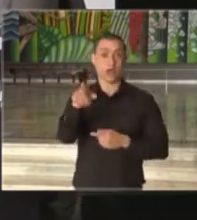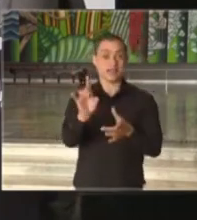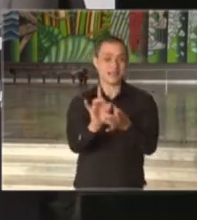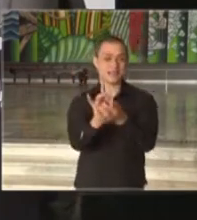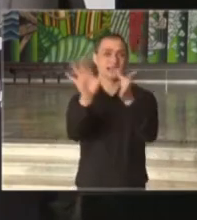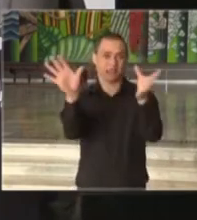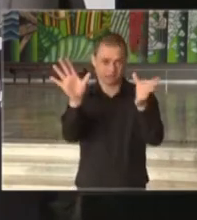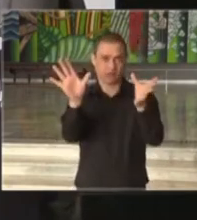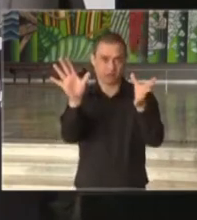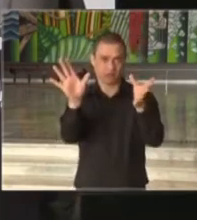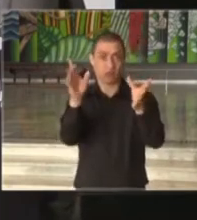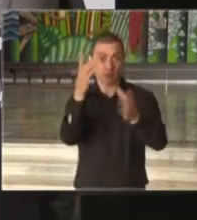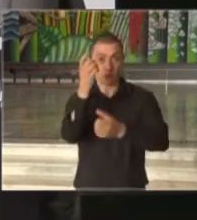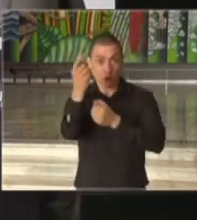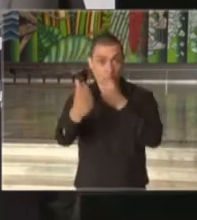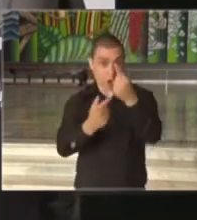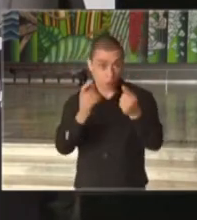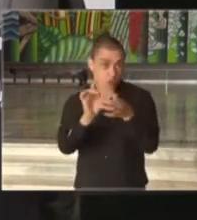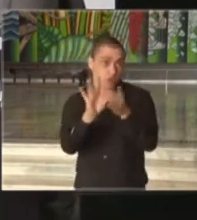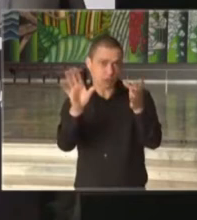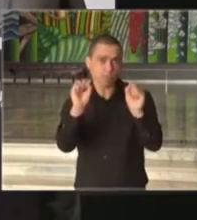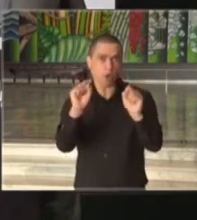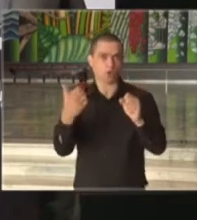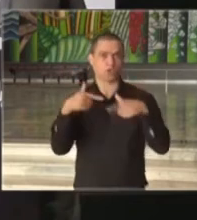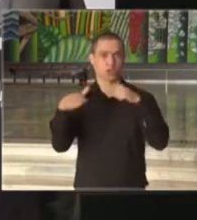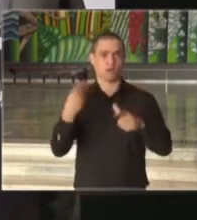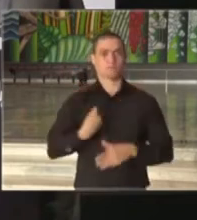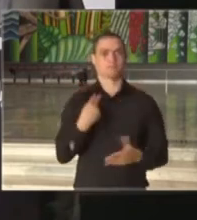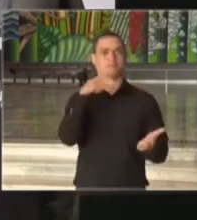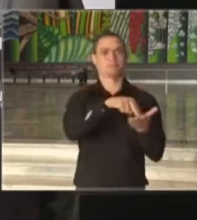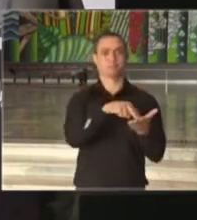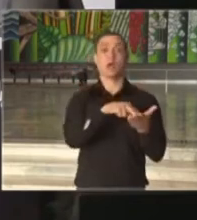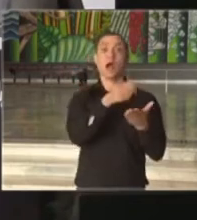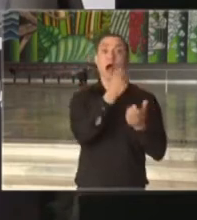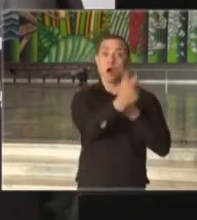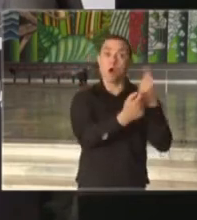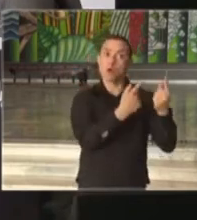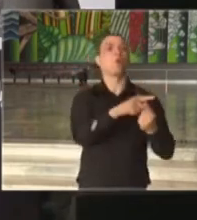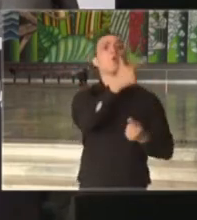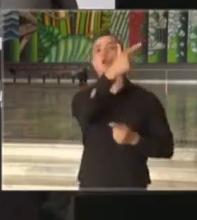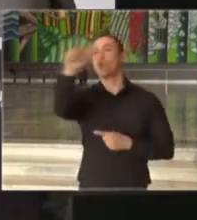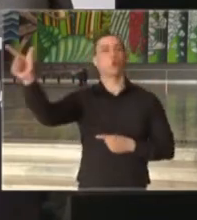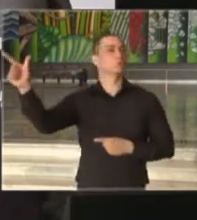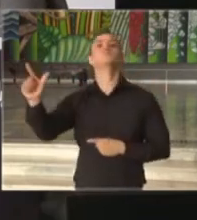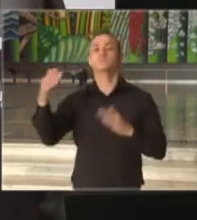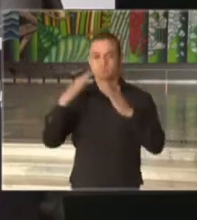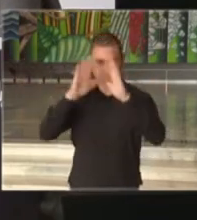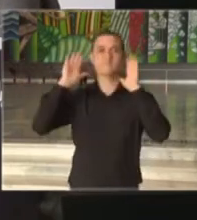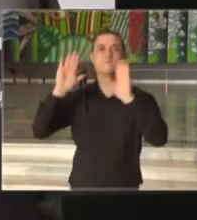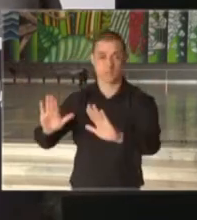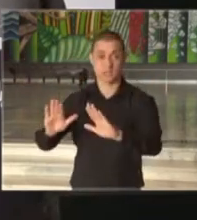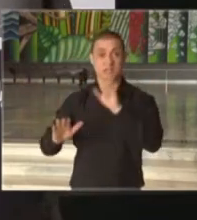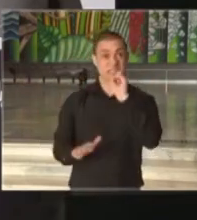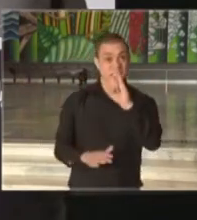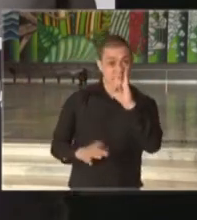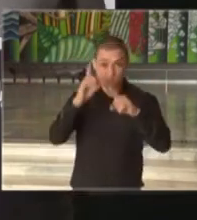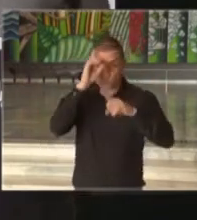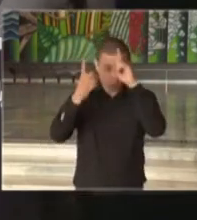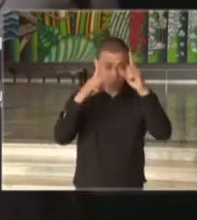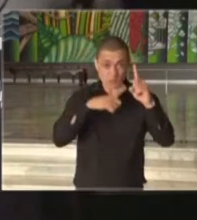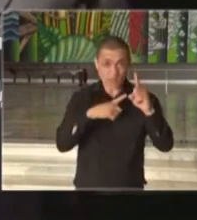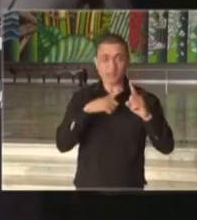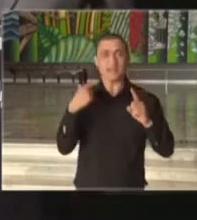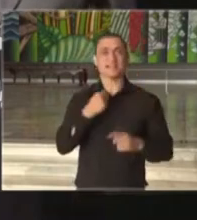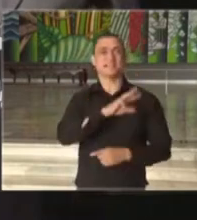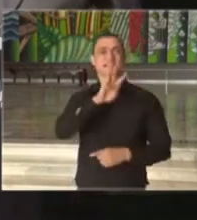para o trabalho presencial, os demais devem permanecer em casa. tiverem dúvidas, nós temos